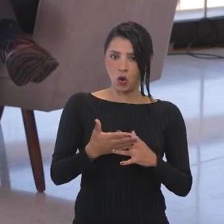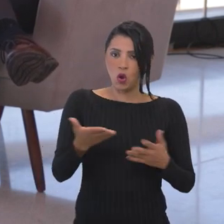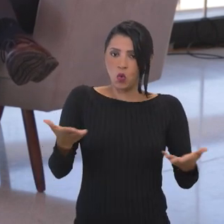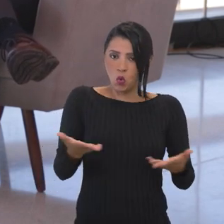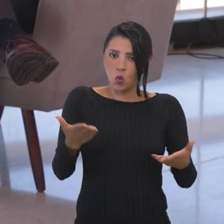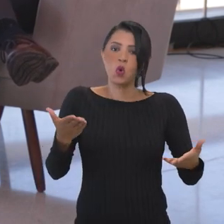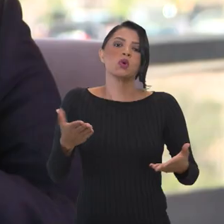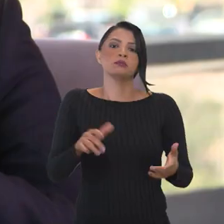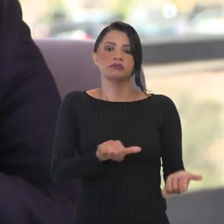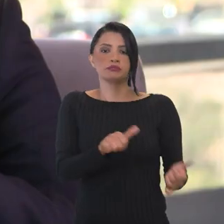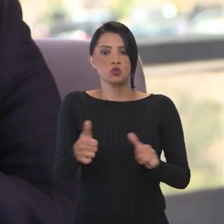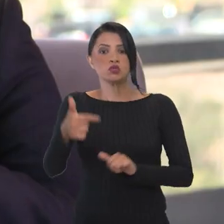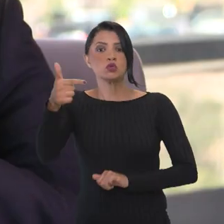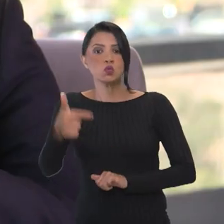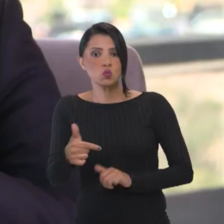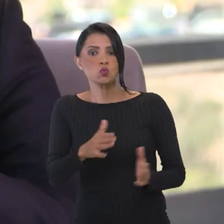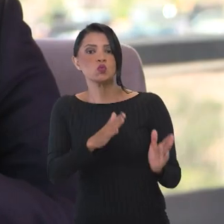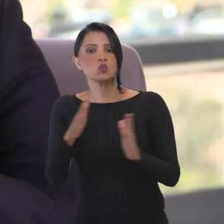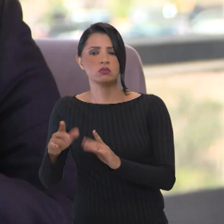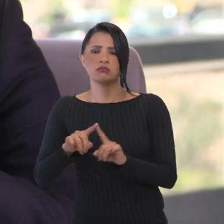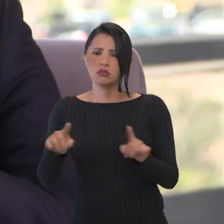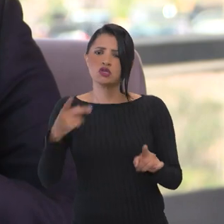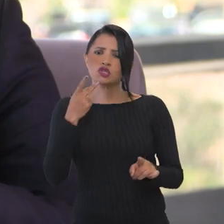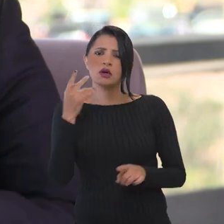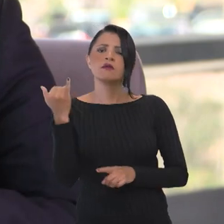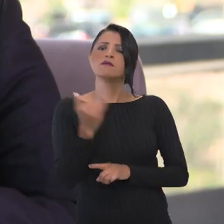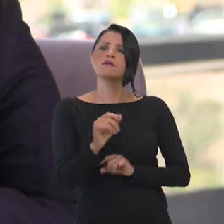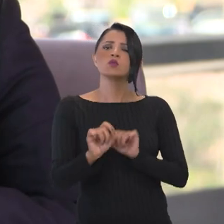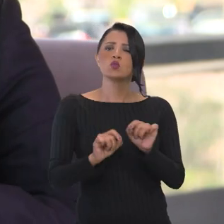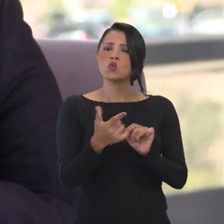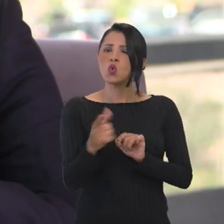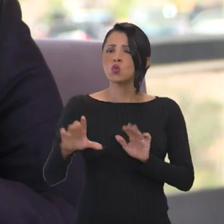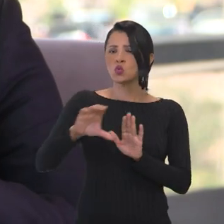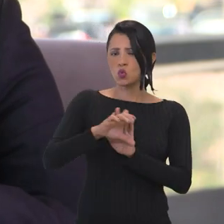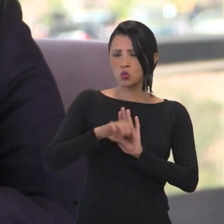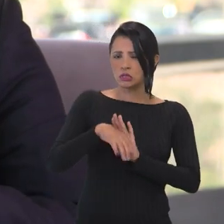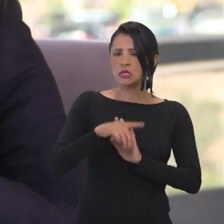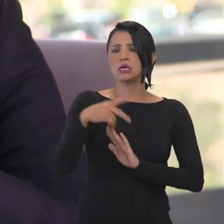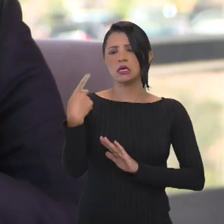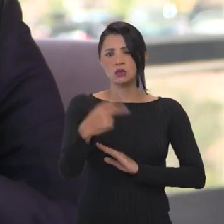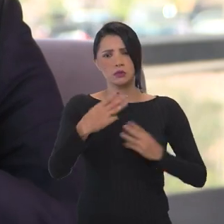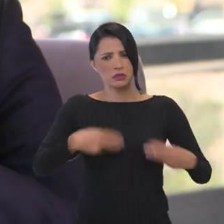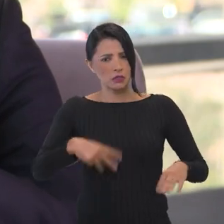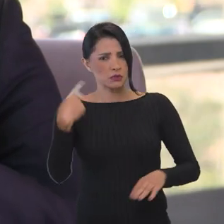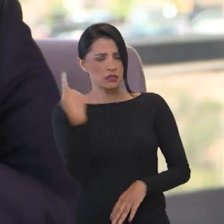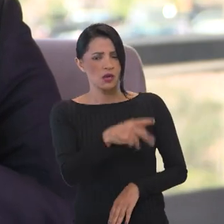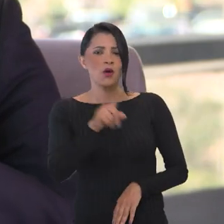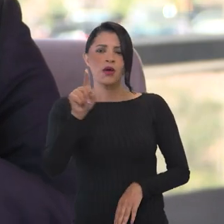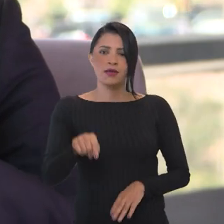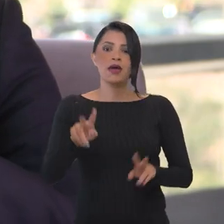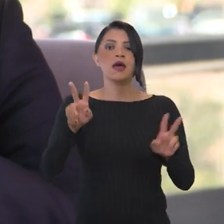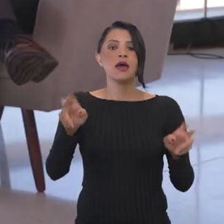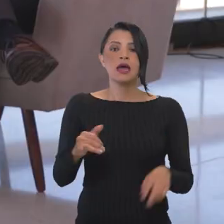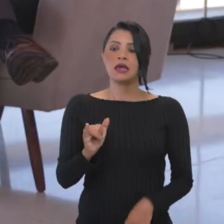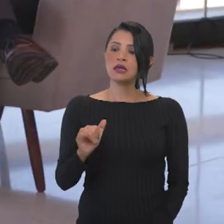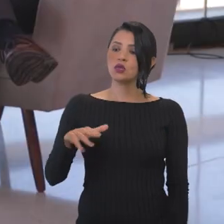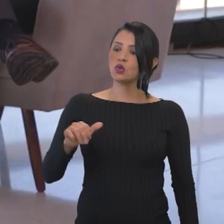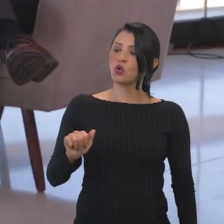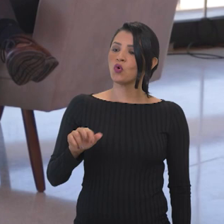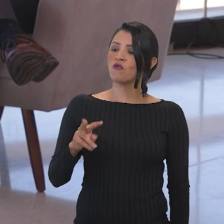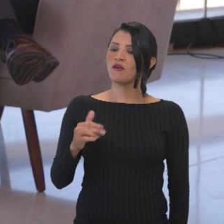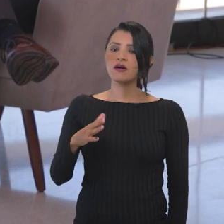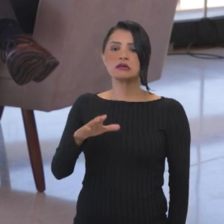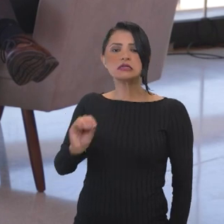primeiro bloco, está indo para segundo bloco, mas eu queria já introduzir um outro conceito que está no ministério da senhora, que é a questão da inovação.